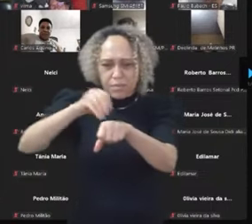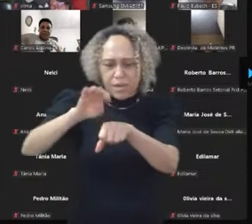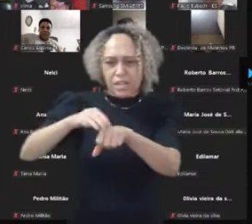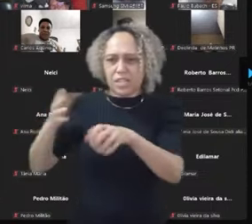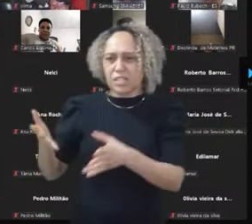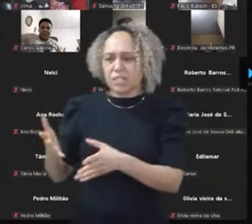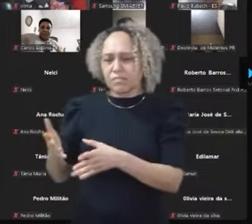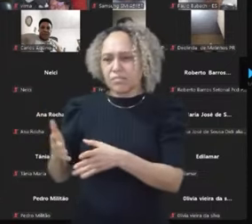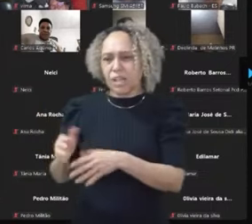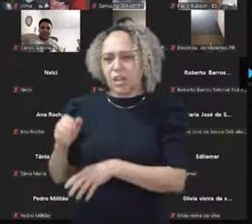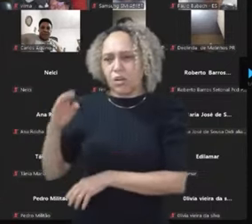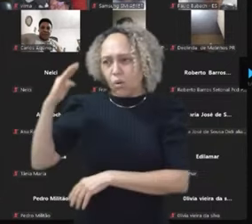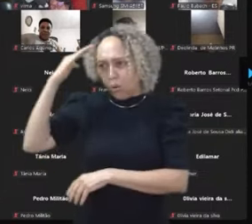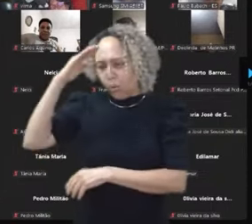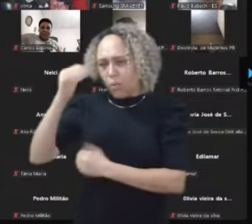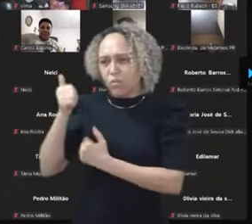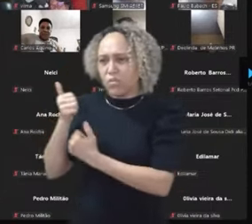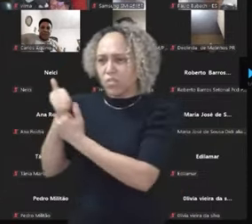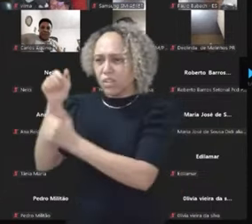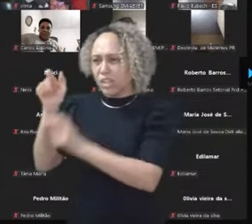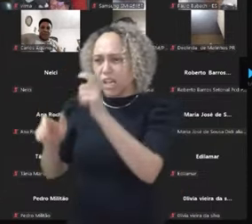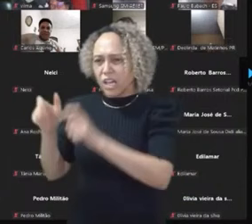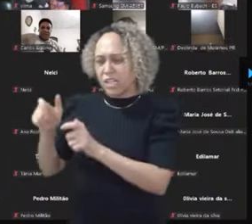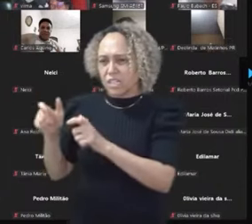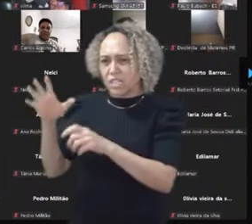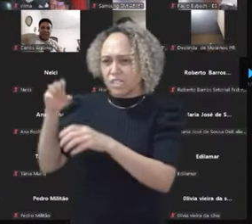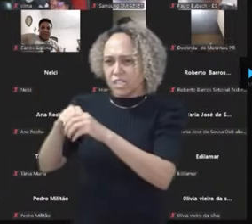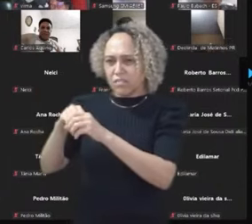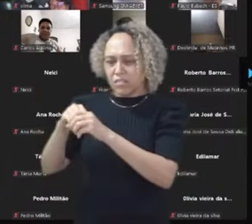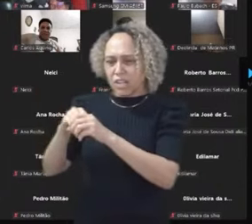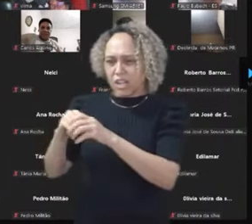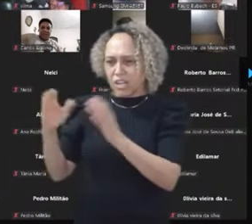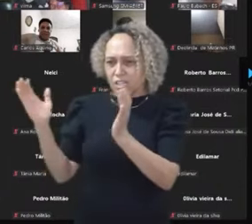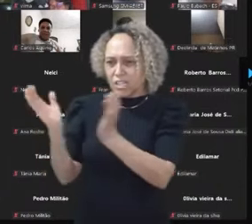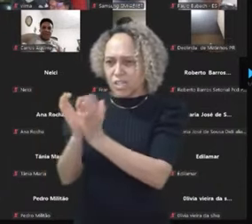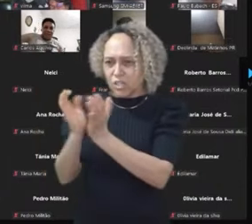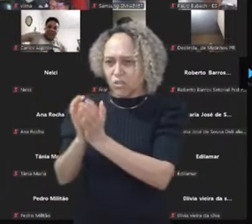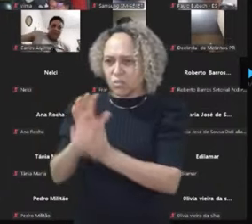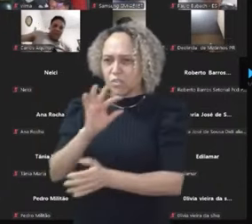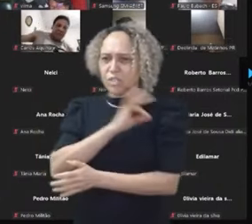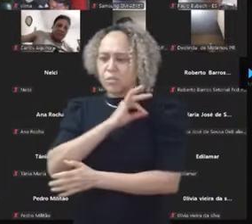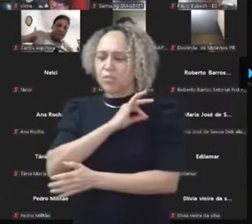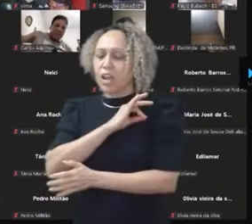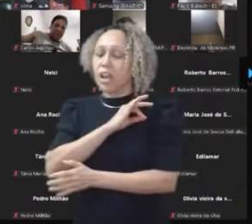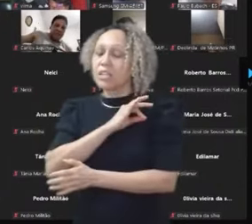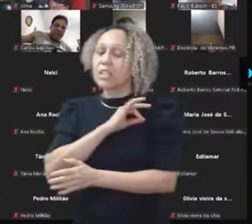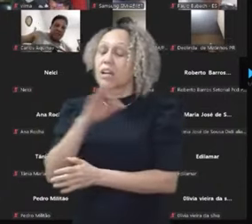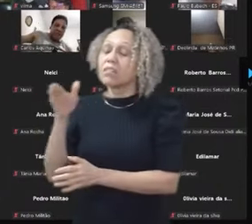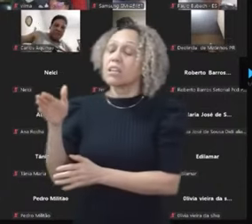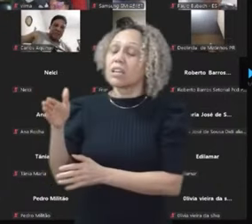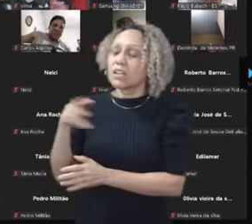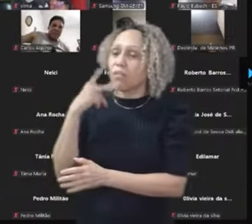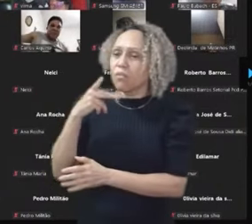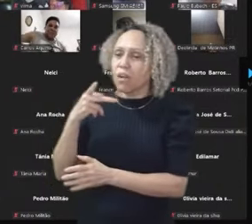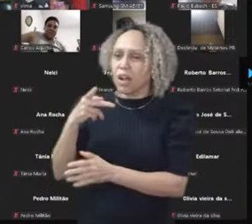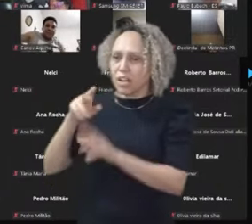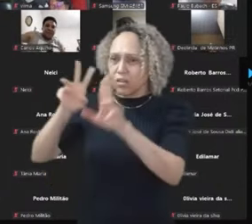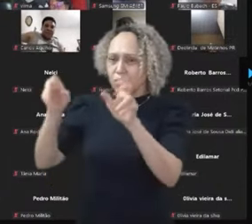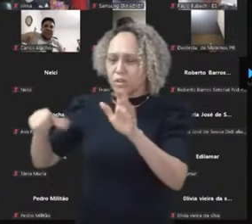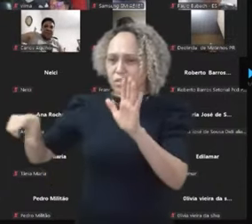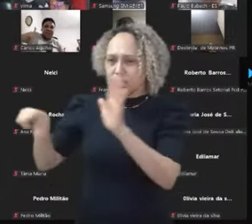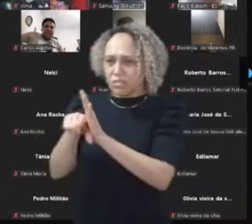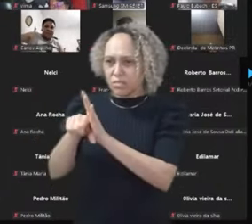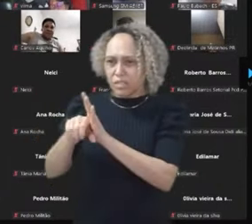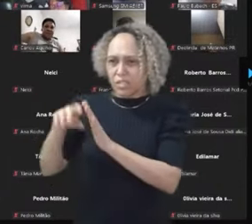bolsonarismo tem deputados que estão ali na comunidade de policiais. E aí, quando eles falam alguma coisa sobre o crime, essas contas de